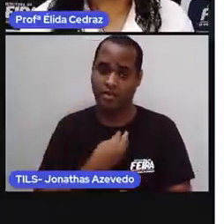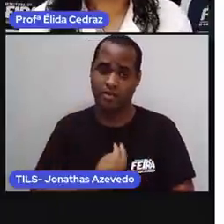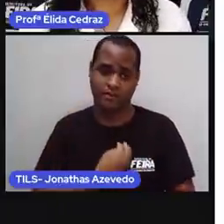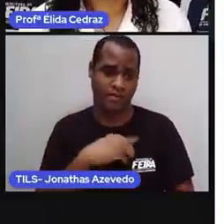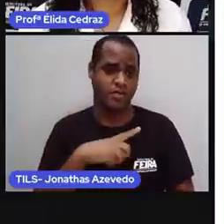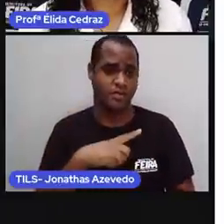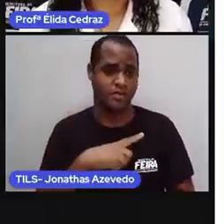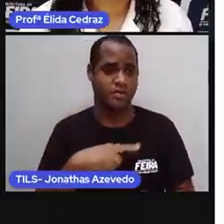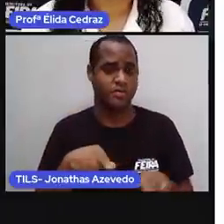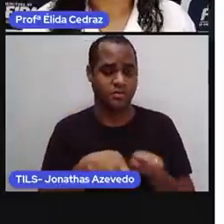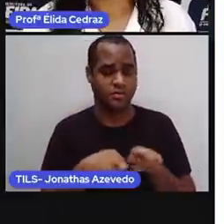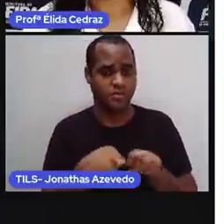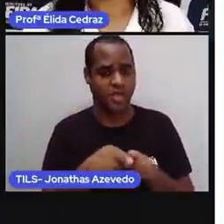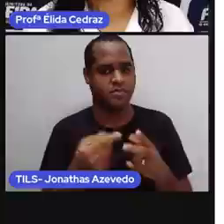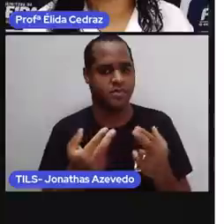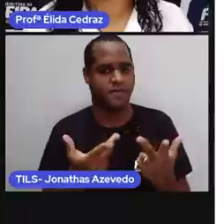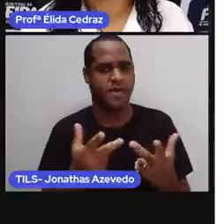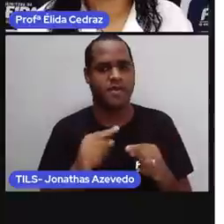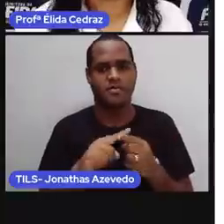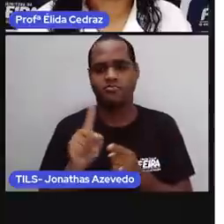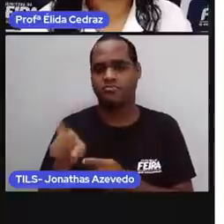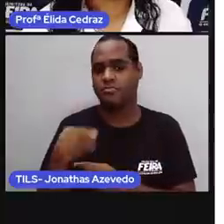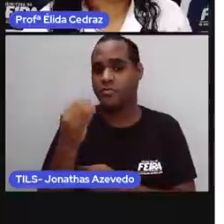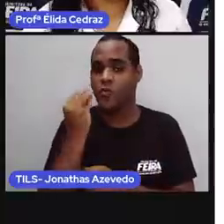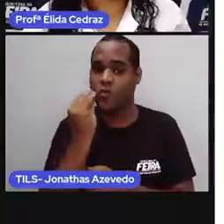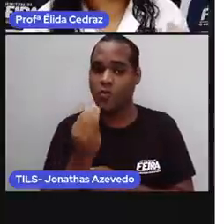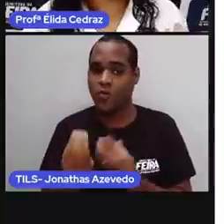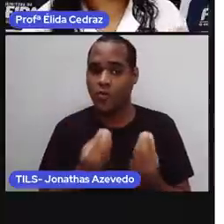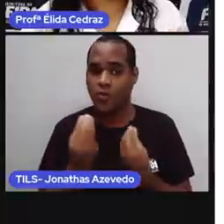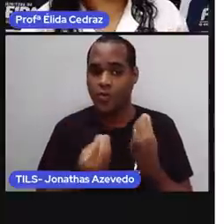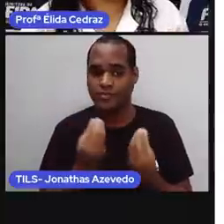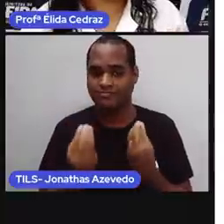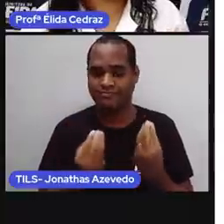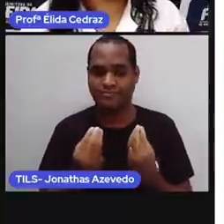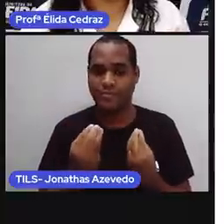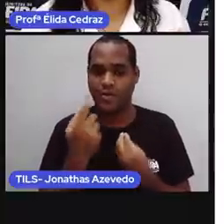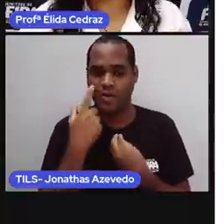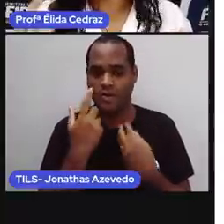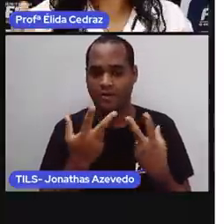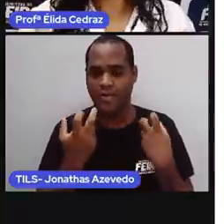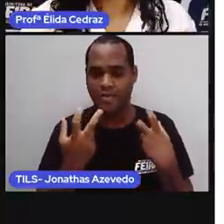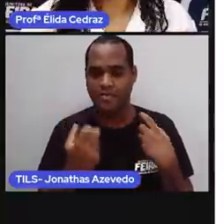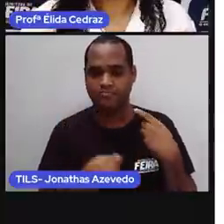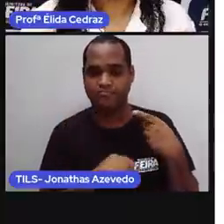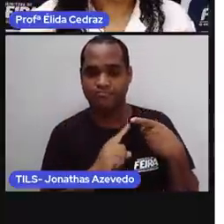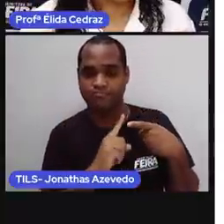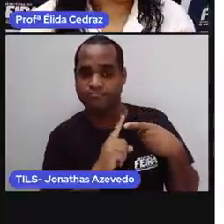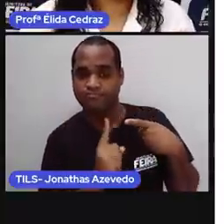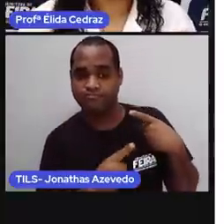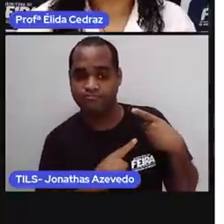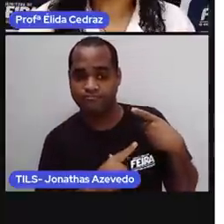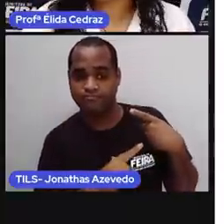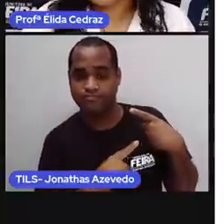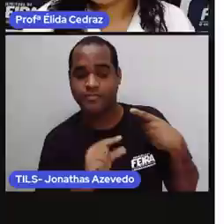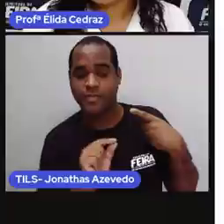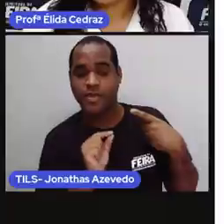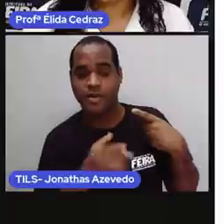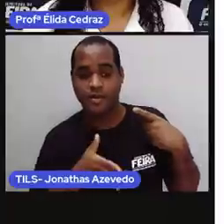que possuem algumas características comuns. Igualzinho a gente, preste atenção. Os animais